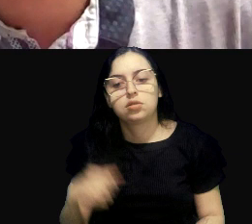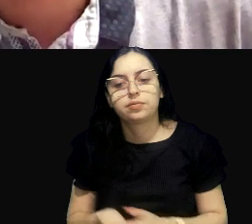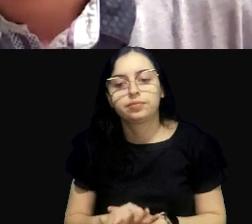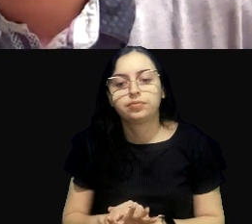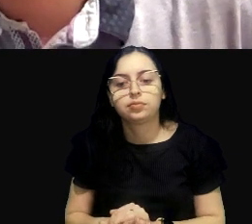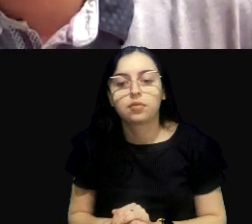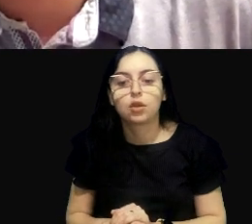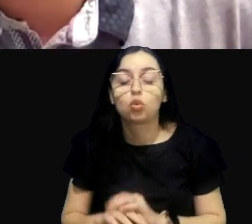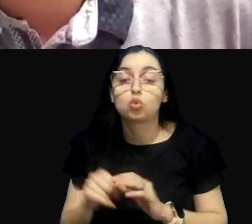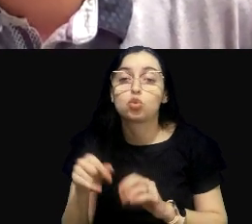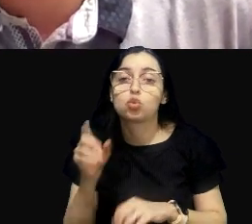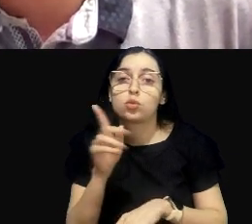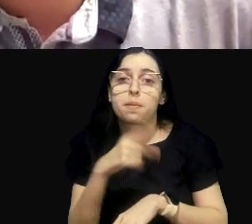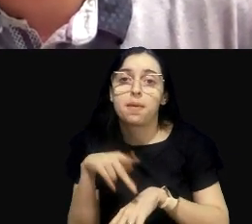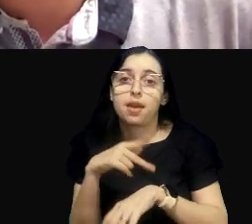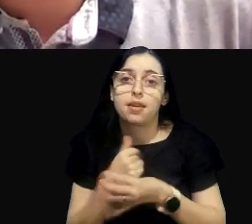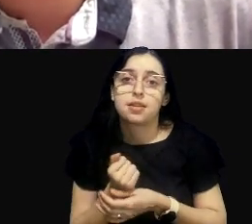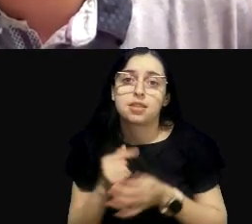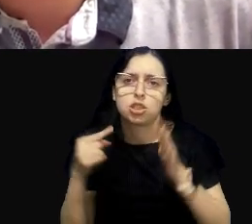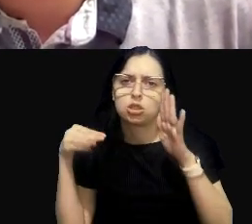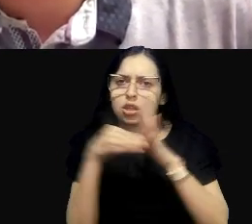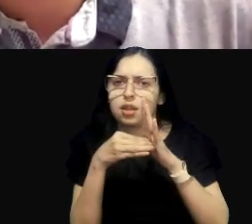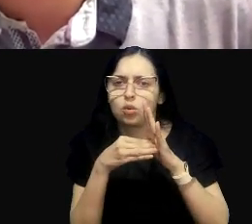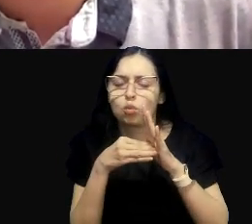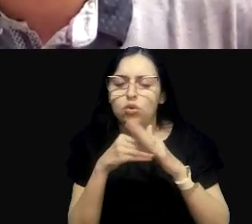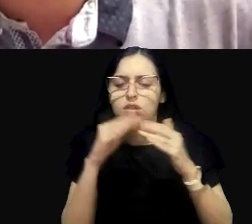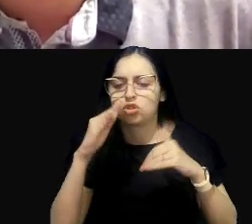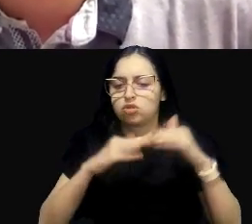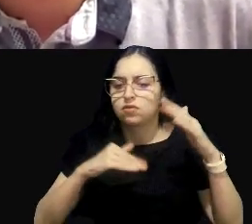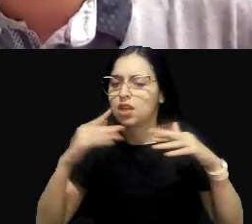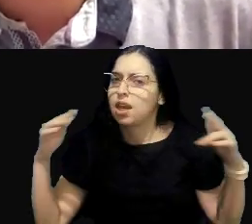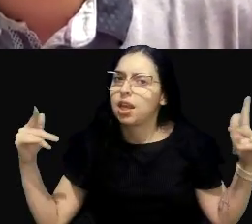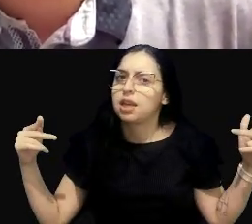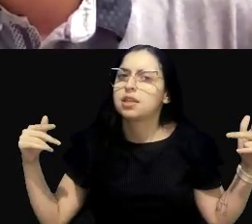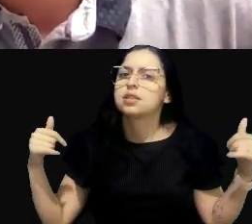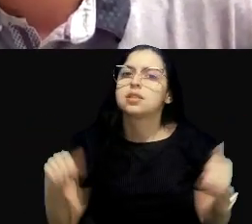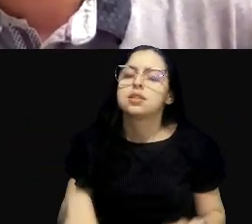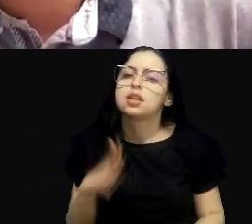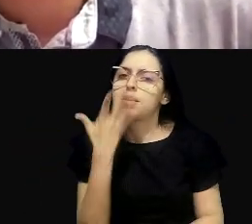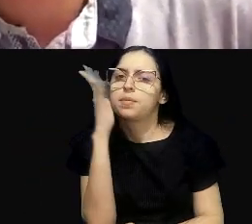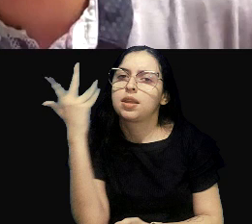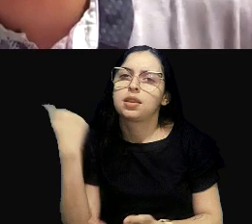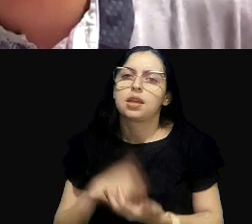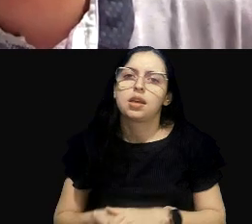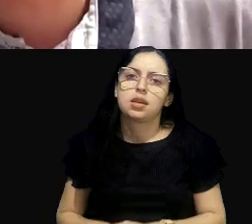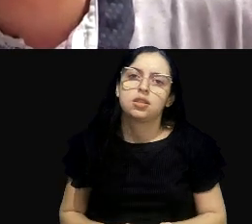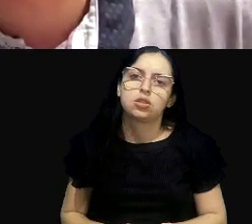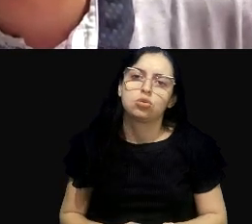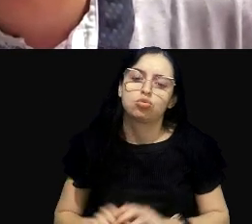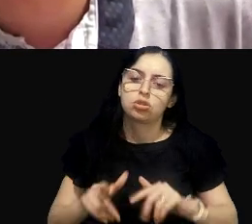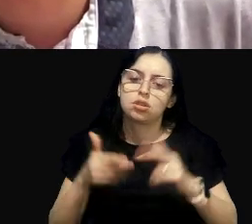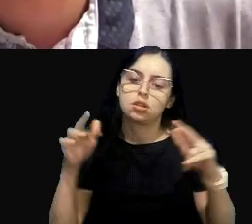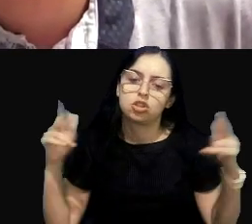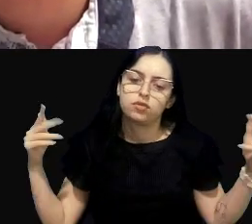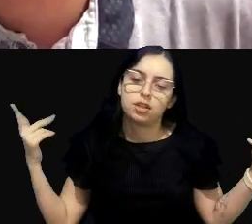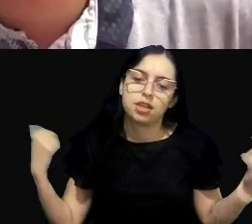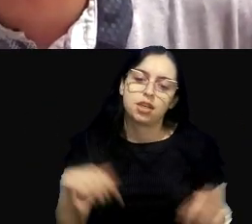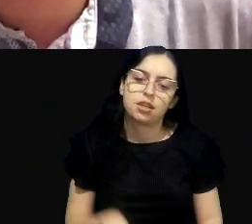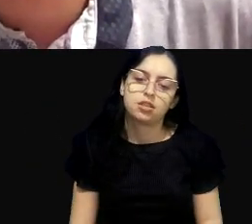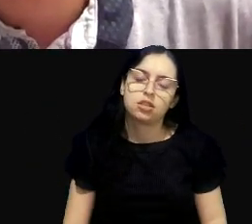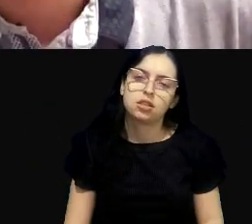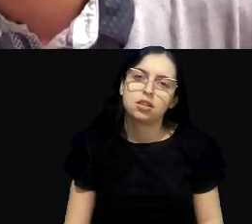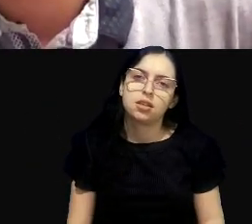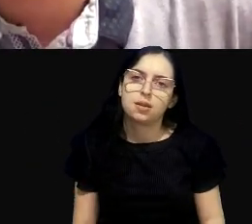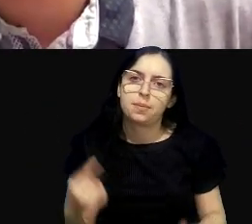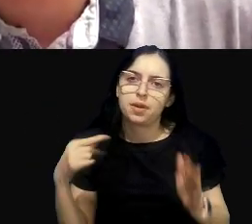limítrofes, nos quais também existe essa diversidade de condições ambientais e, portanto, essa diversidade de condições esperadas para a